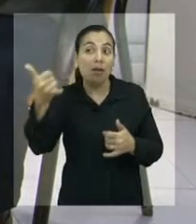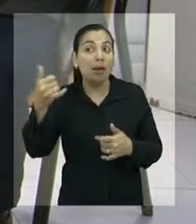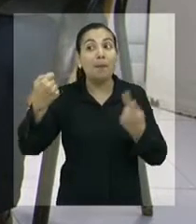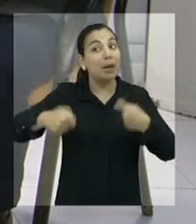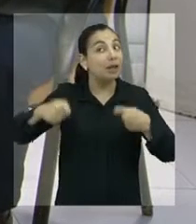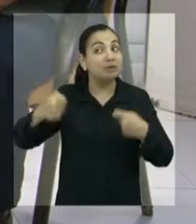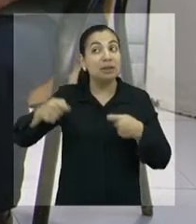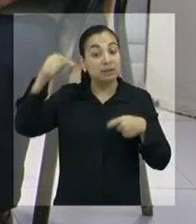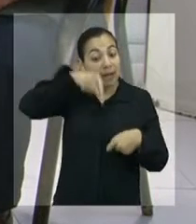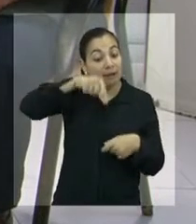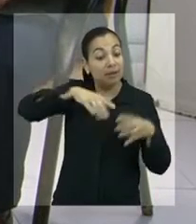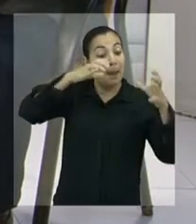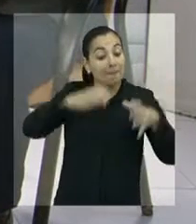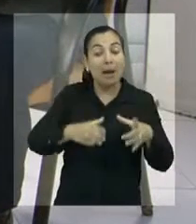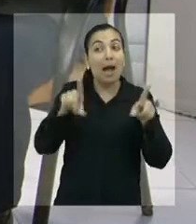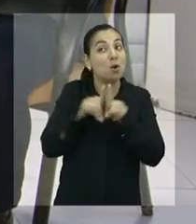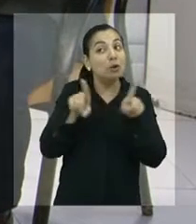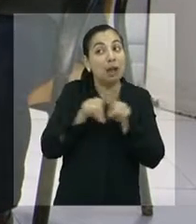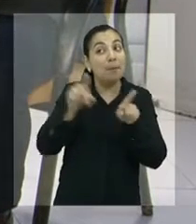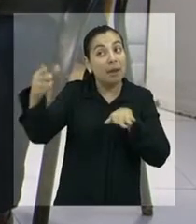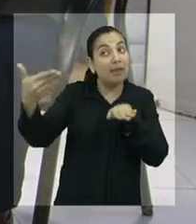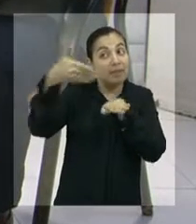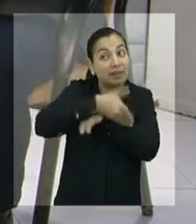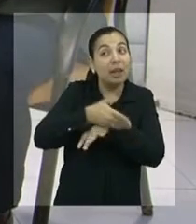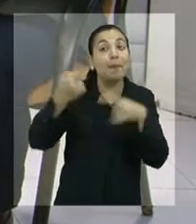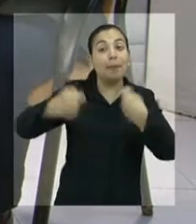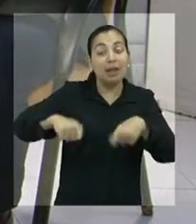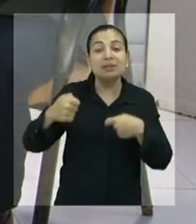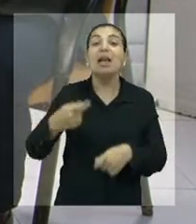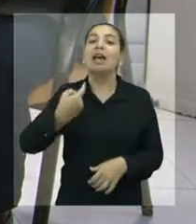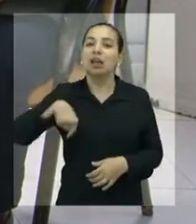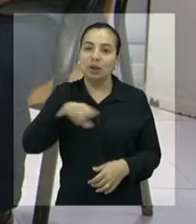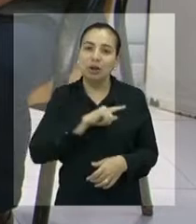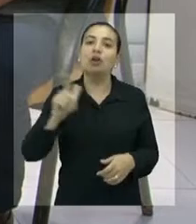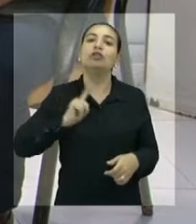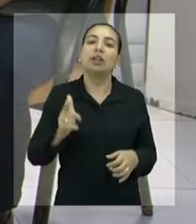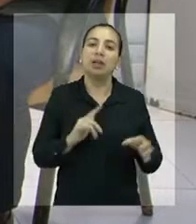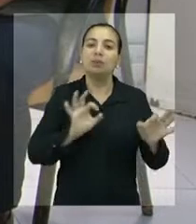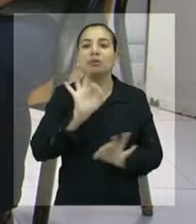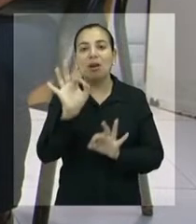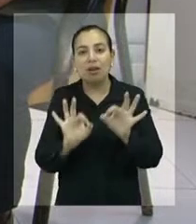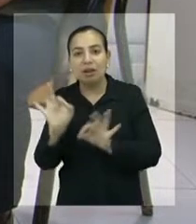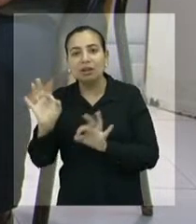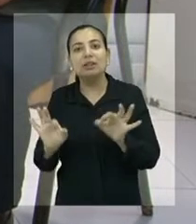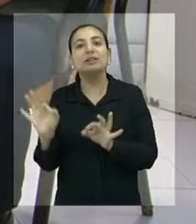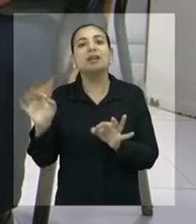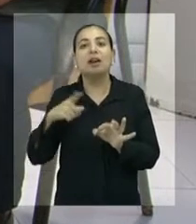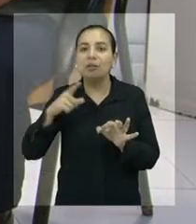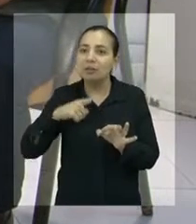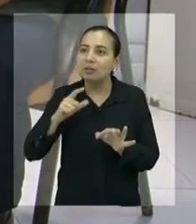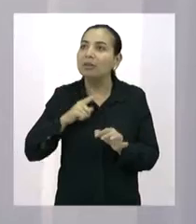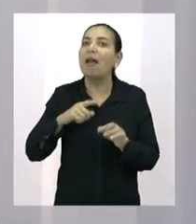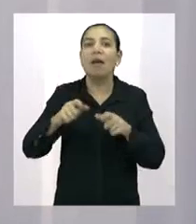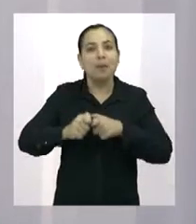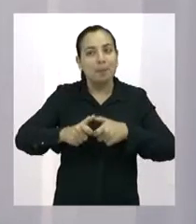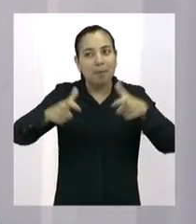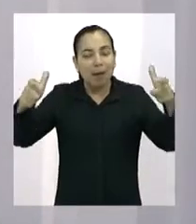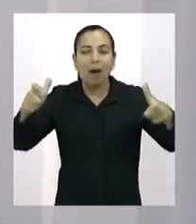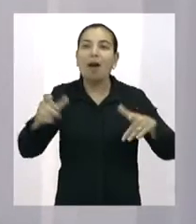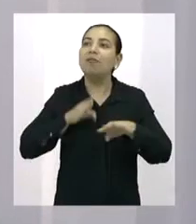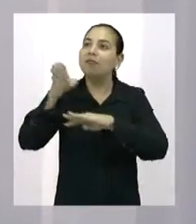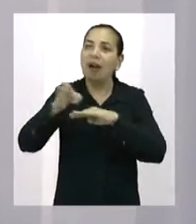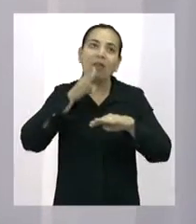gabinete do Plácio na rua também no meu bairro. E a gente já está ampliando esse trabalho. É muito importante ter esse